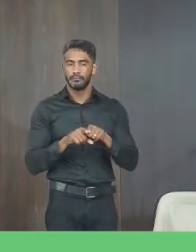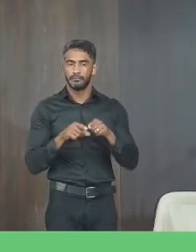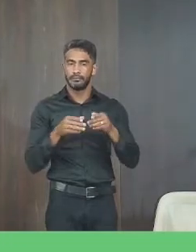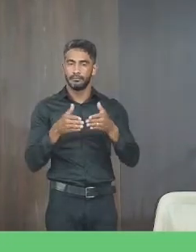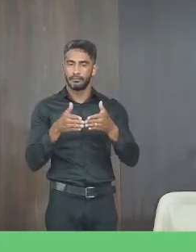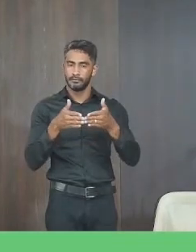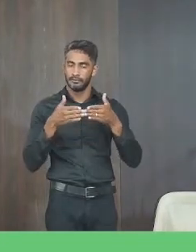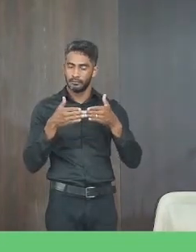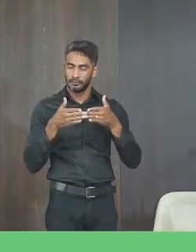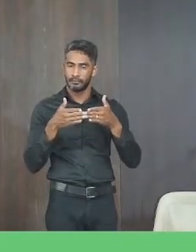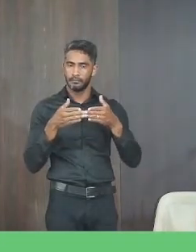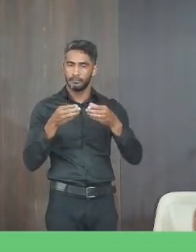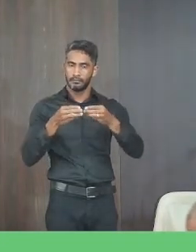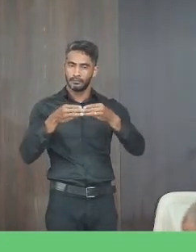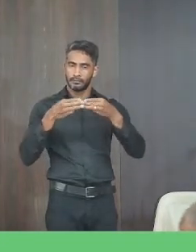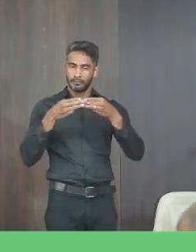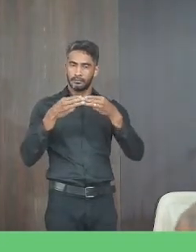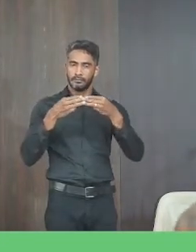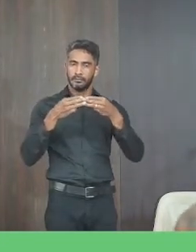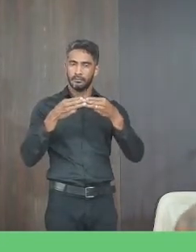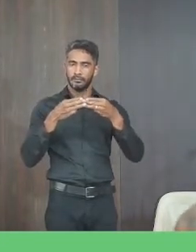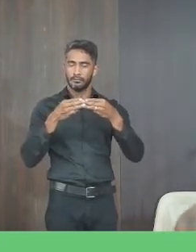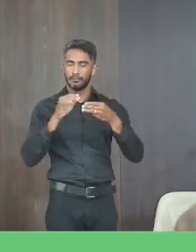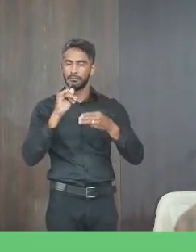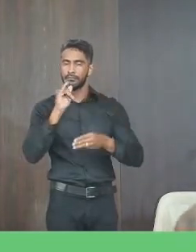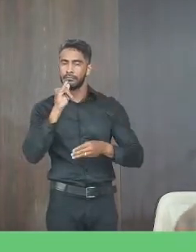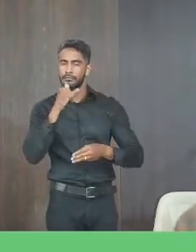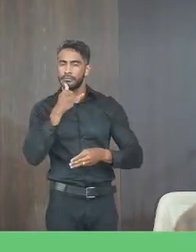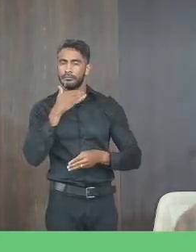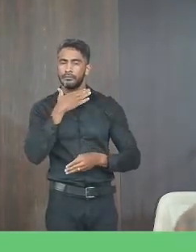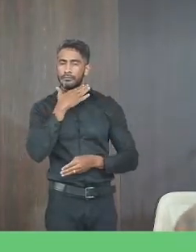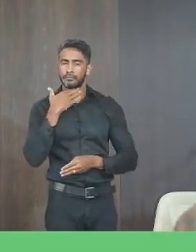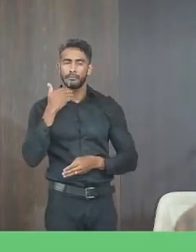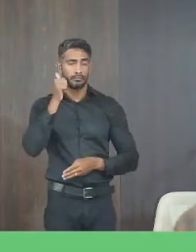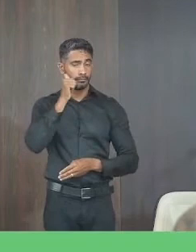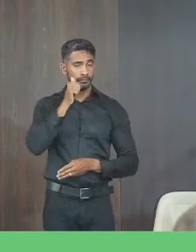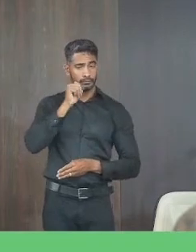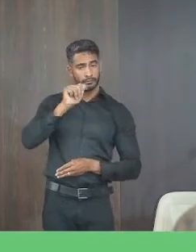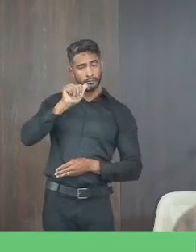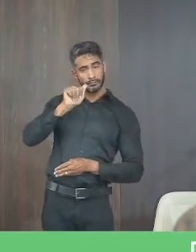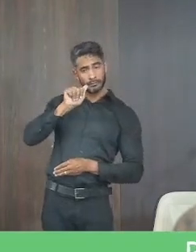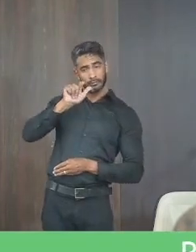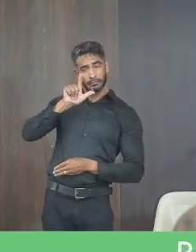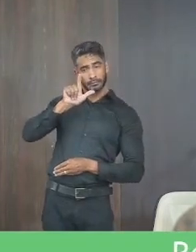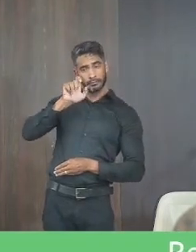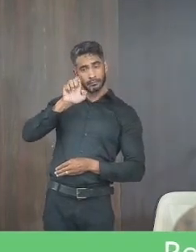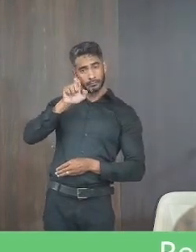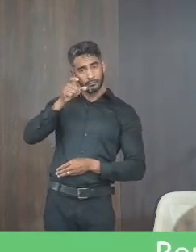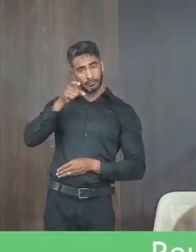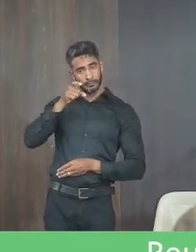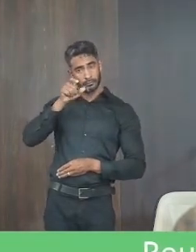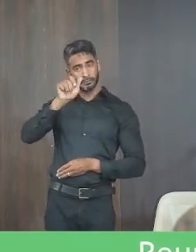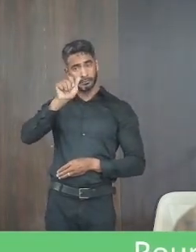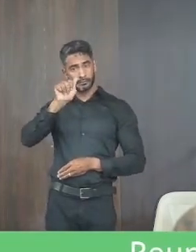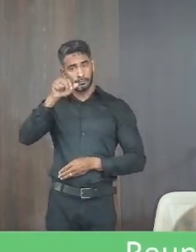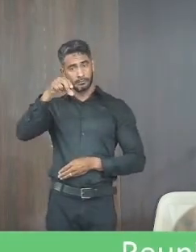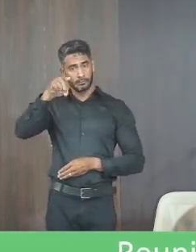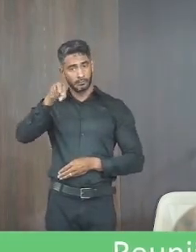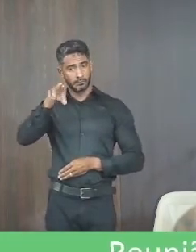requerimento com a moção de pesar para a Alexandrina a Alexandrina foi uma das primeiras